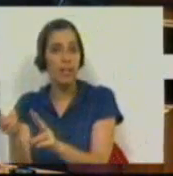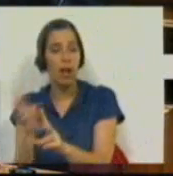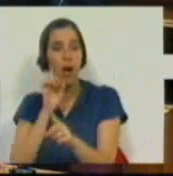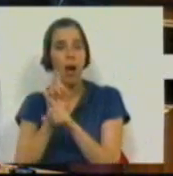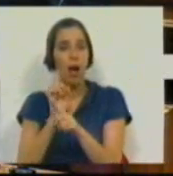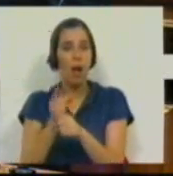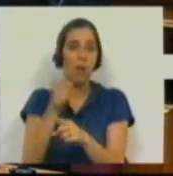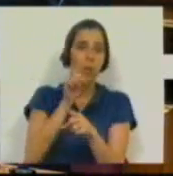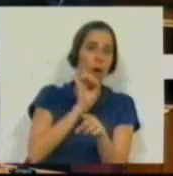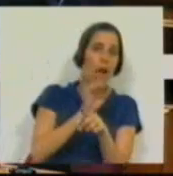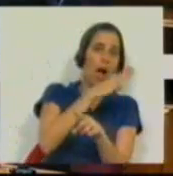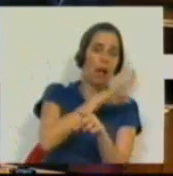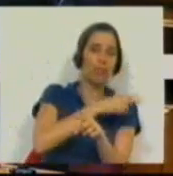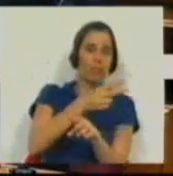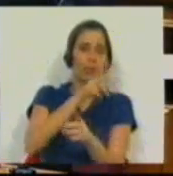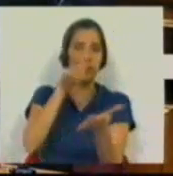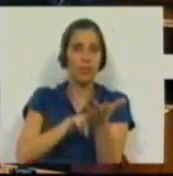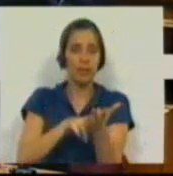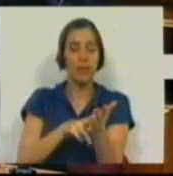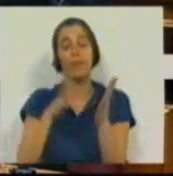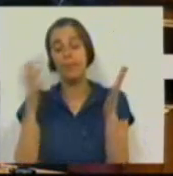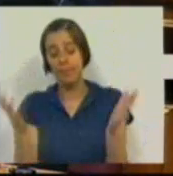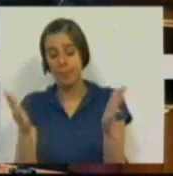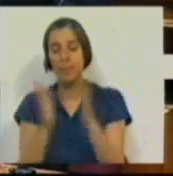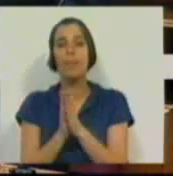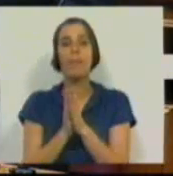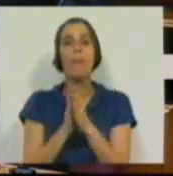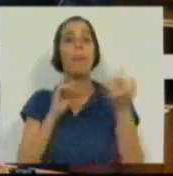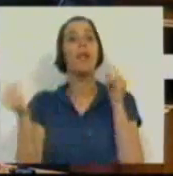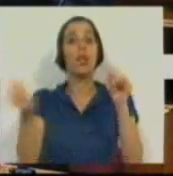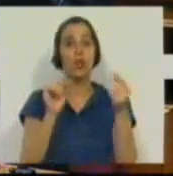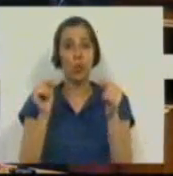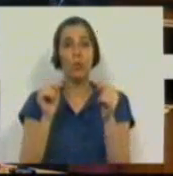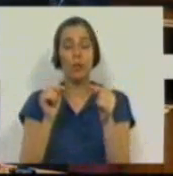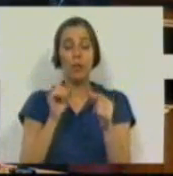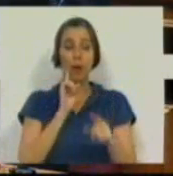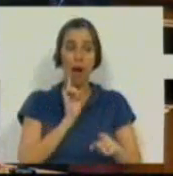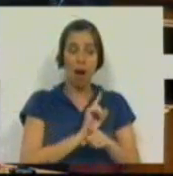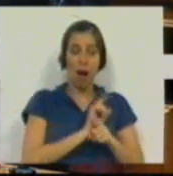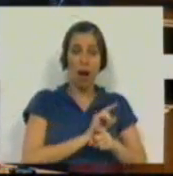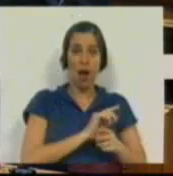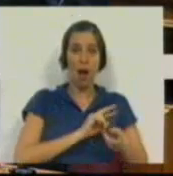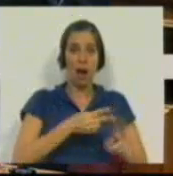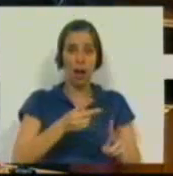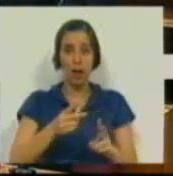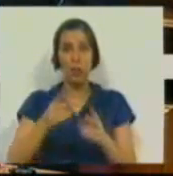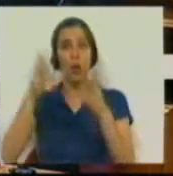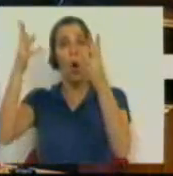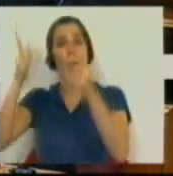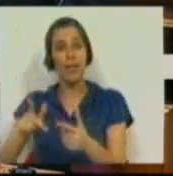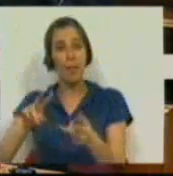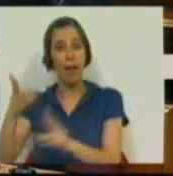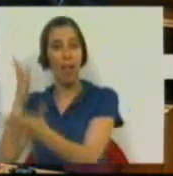do retificativo, ou mais exatamente, para discutir o retificativo do orçamento reticado.